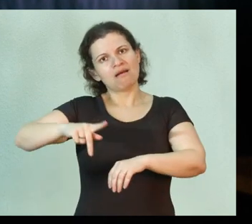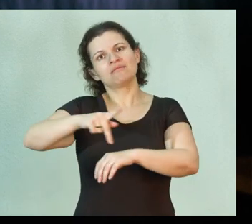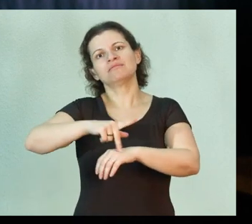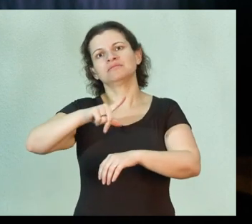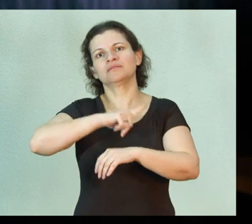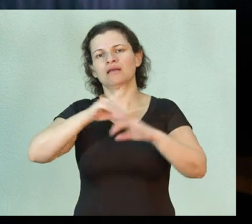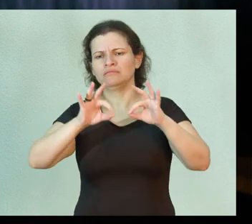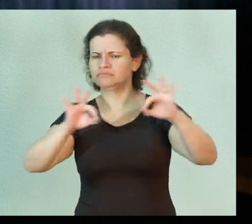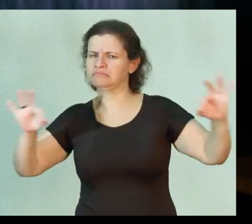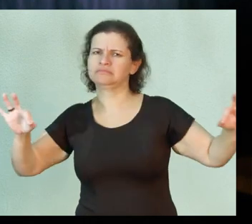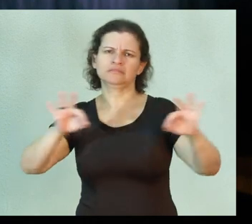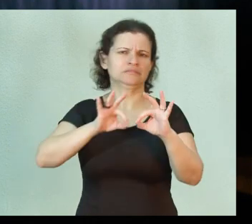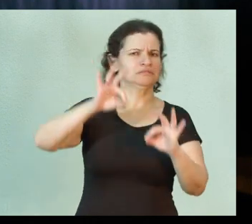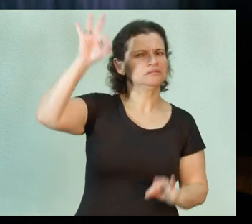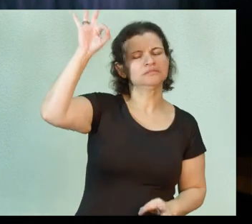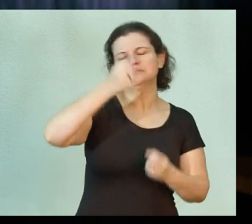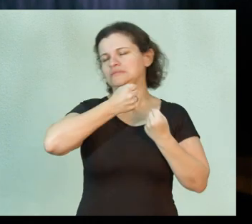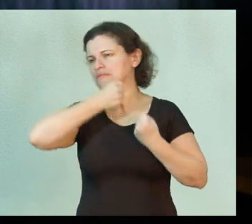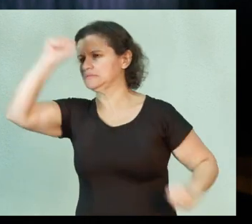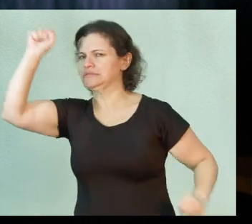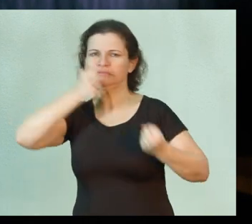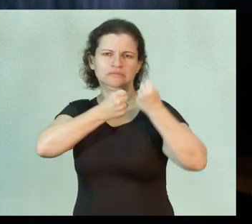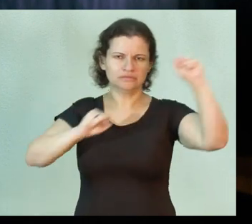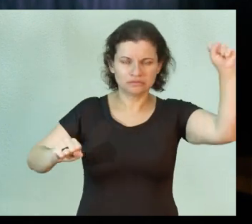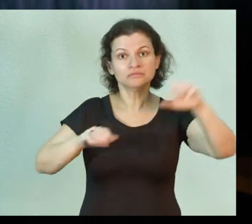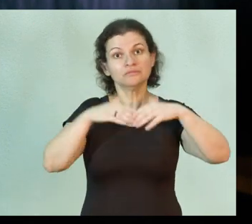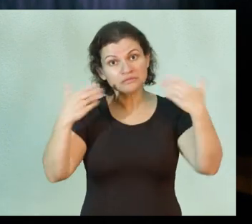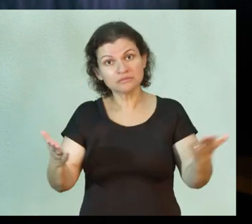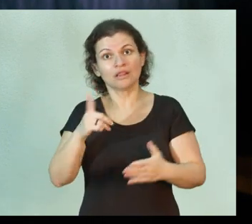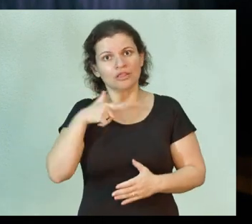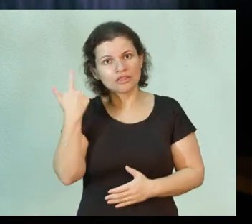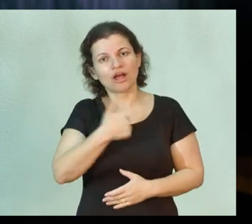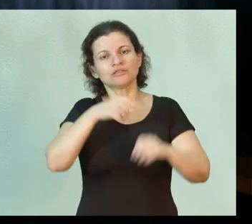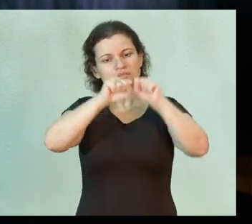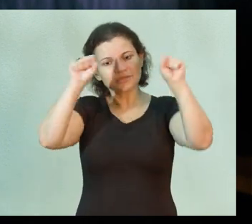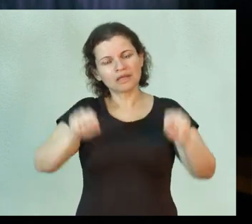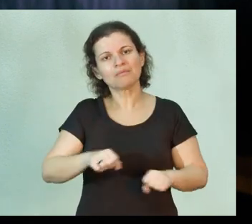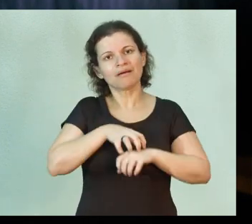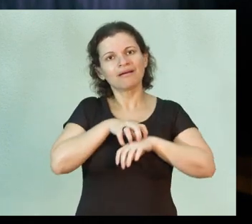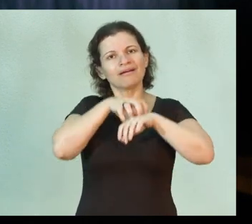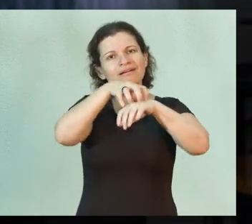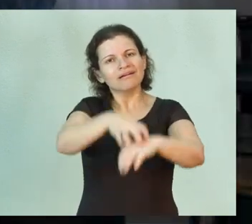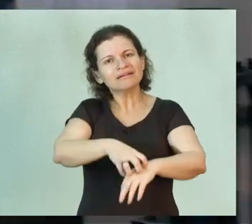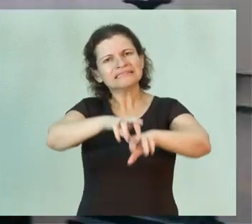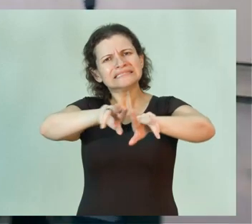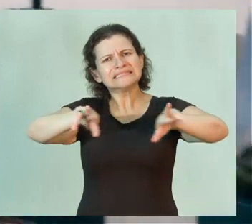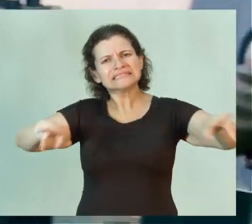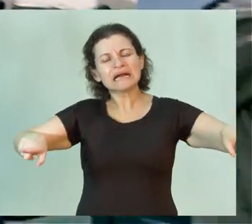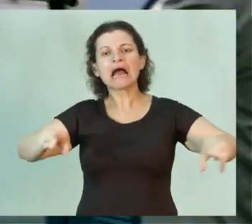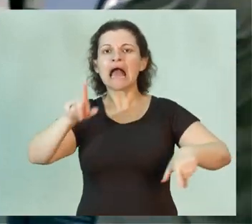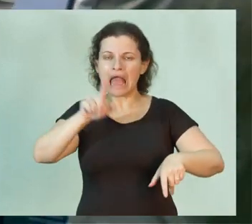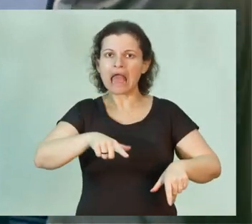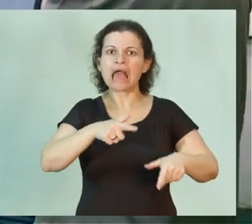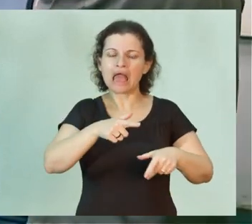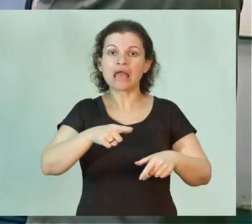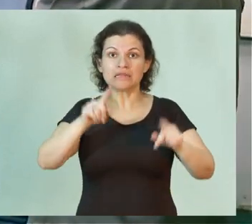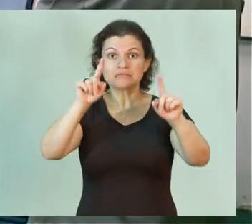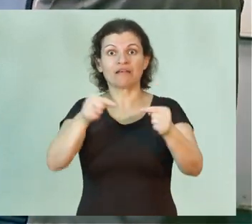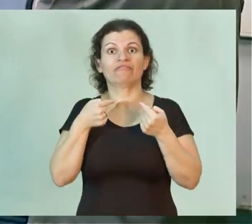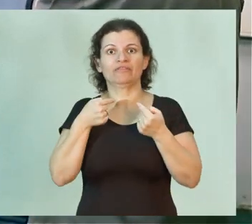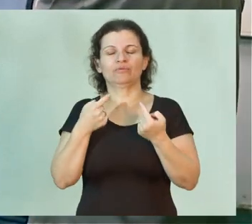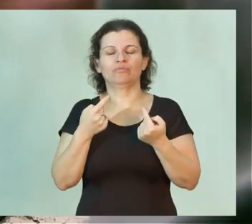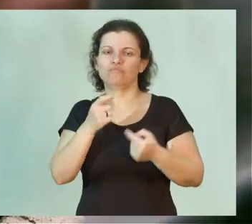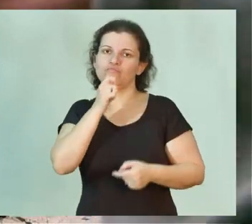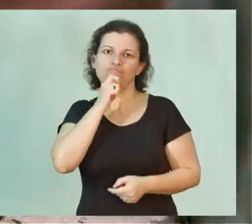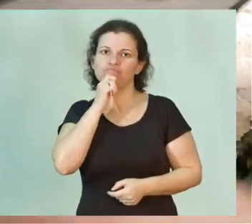tamanho imenso, Então o nosso sistema de transporte é um desafio,